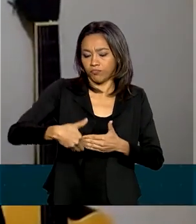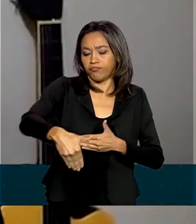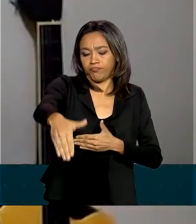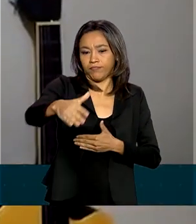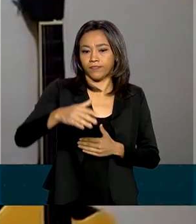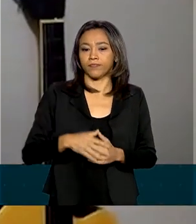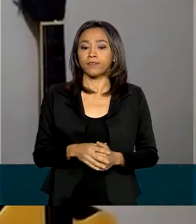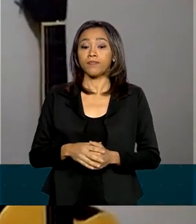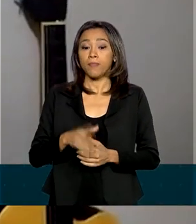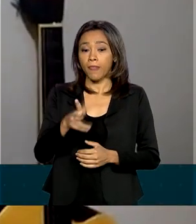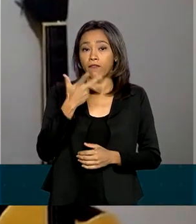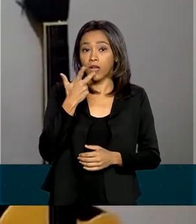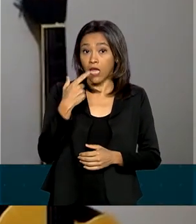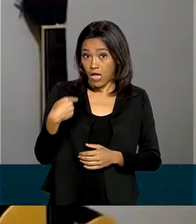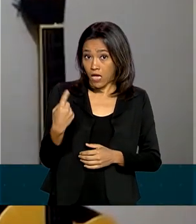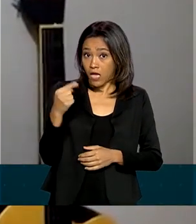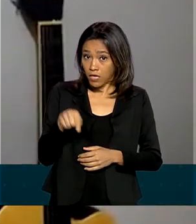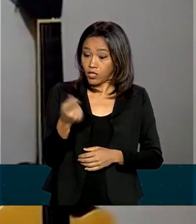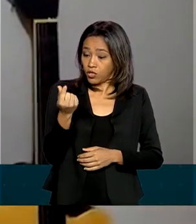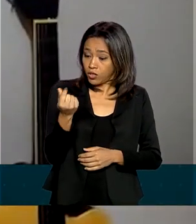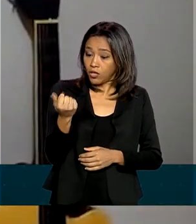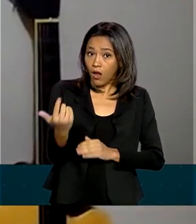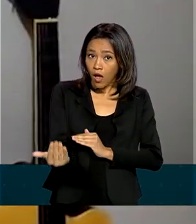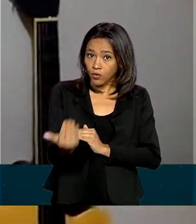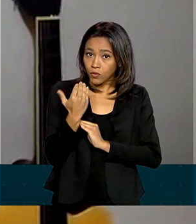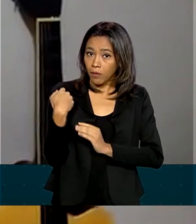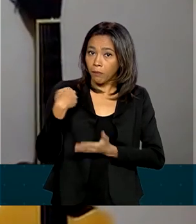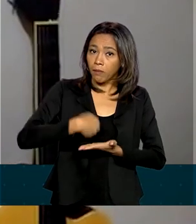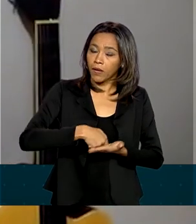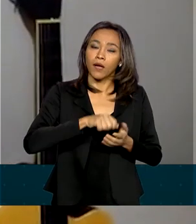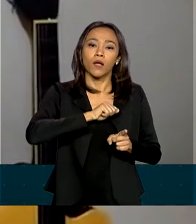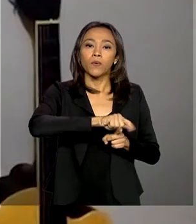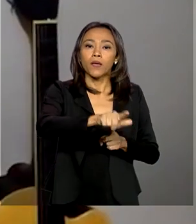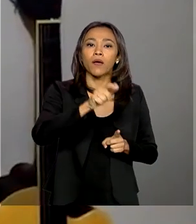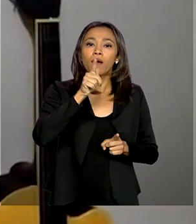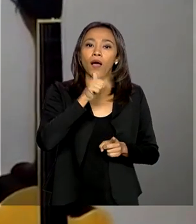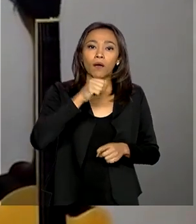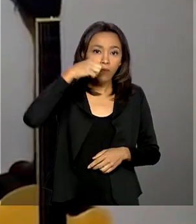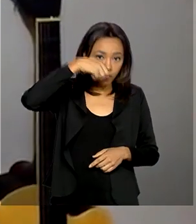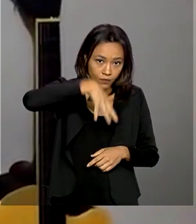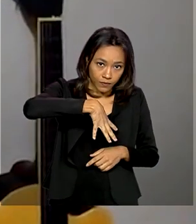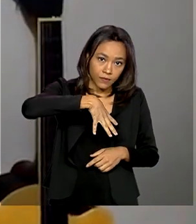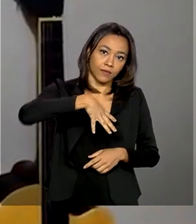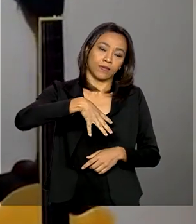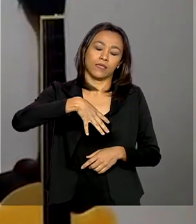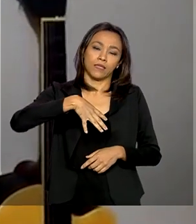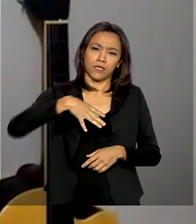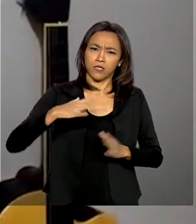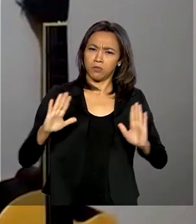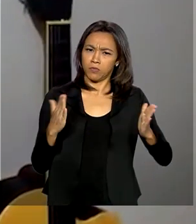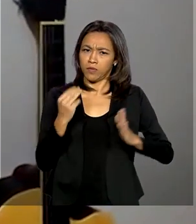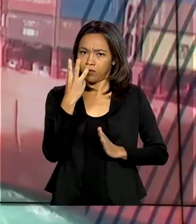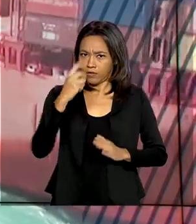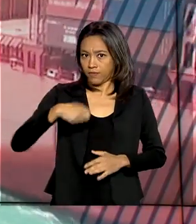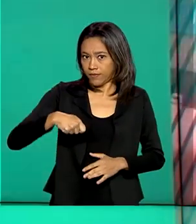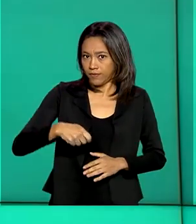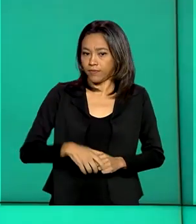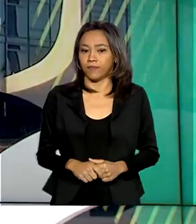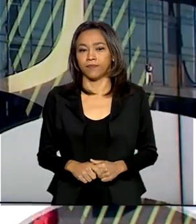dinheiro vai me ajudar a pagar basicamente meu aluguel, água e luz durante 3 meses.